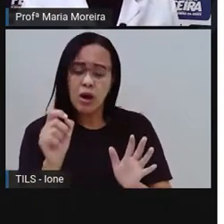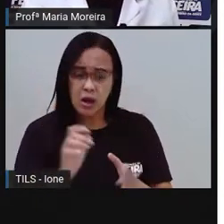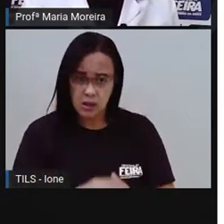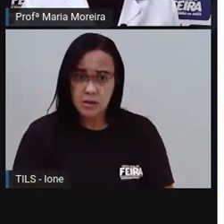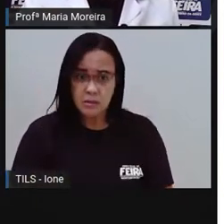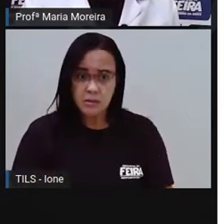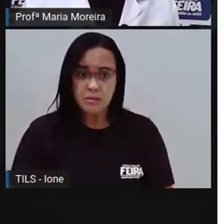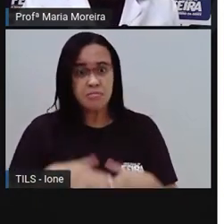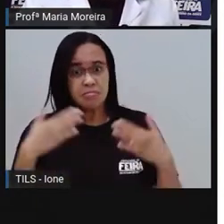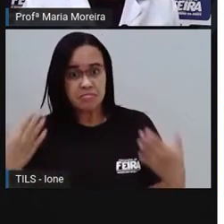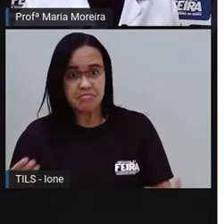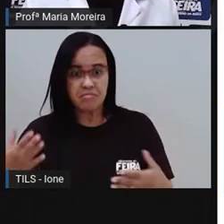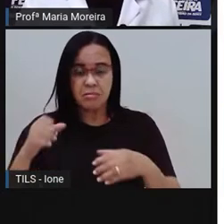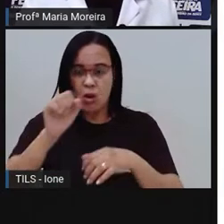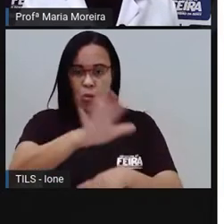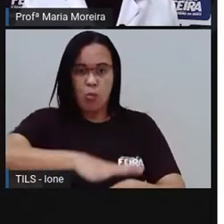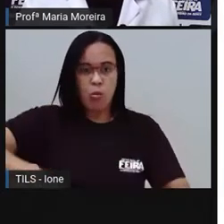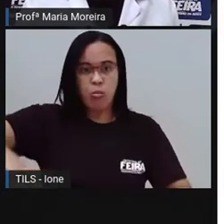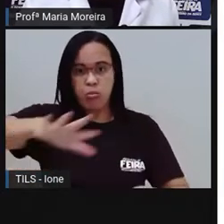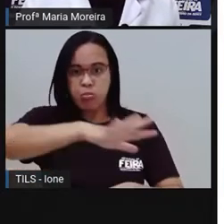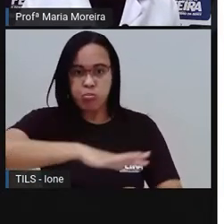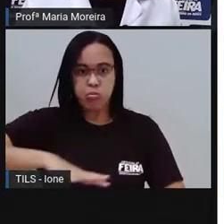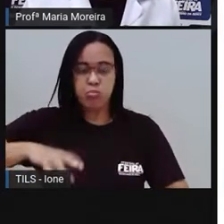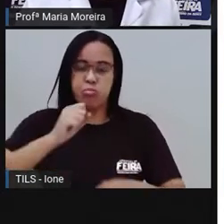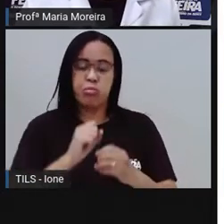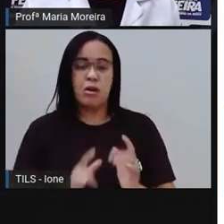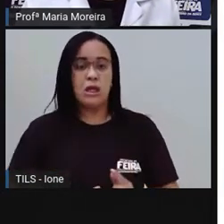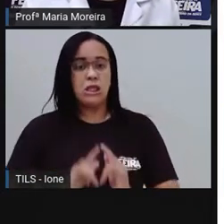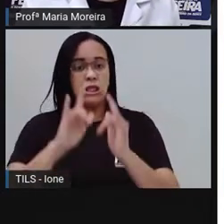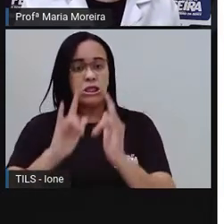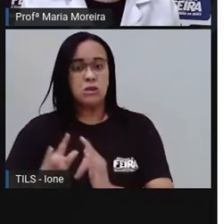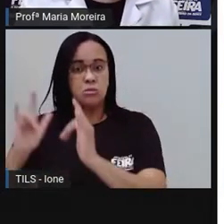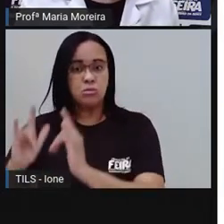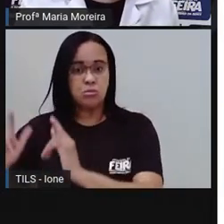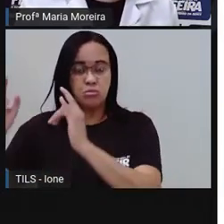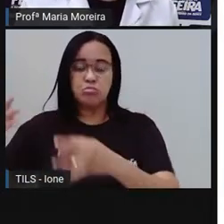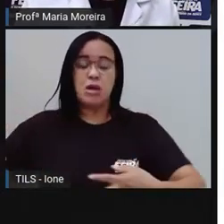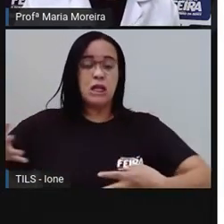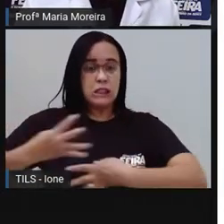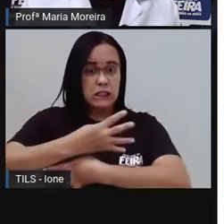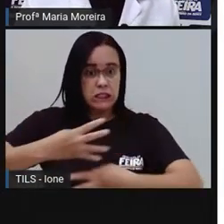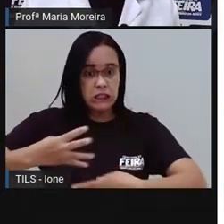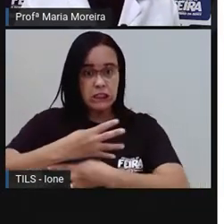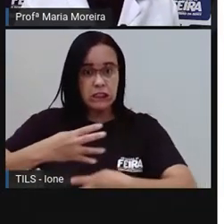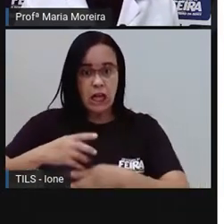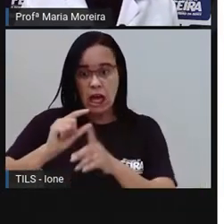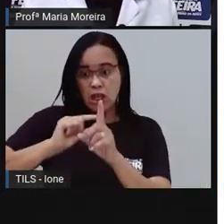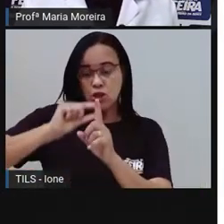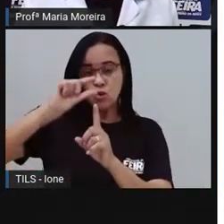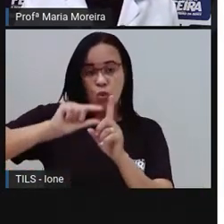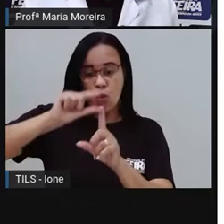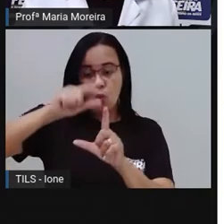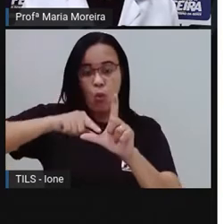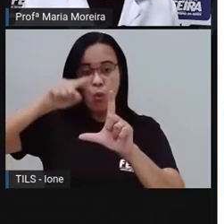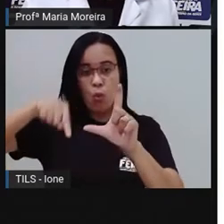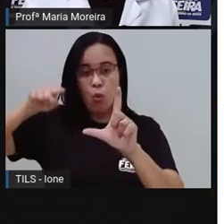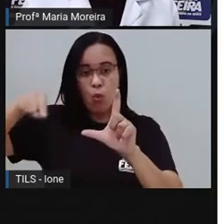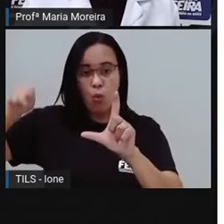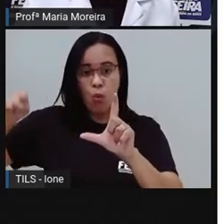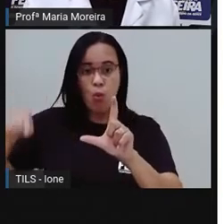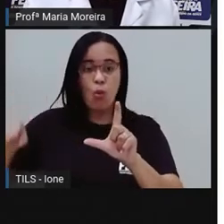Nos grandes centros, né, a poluição sonora já atingiu níveis preocupantes. A contribuição, né,